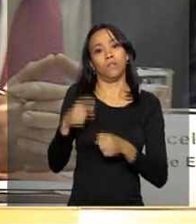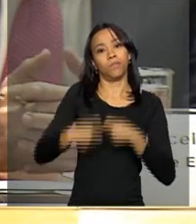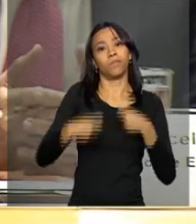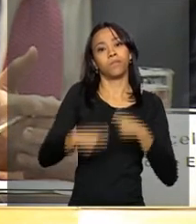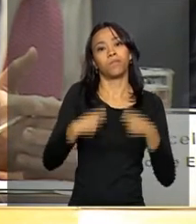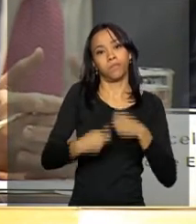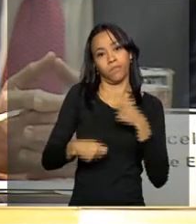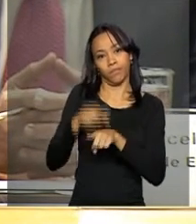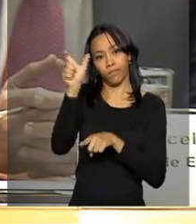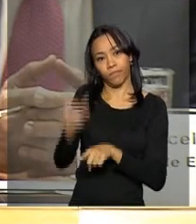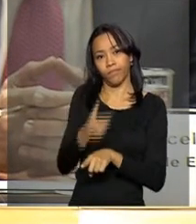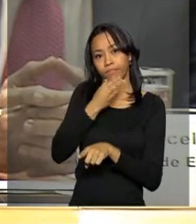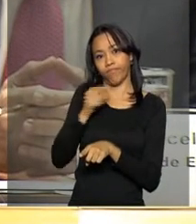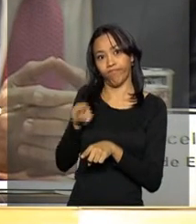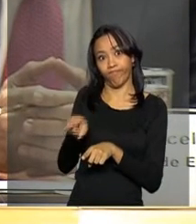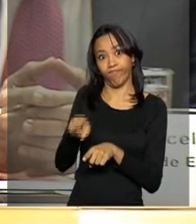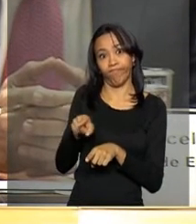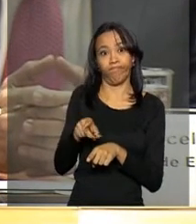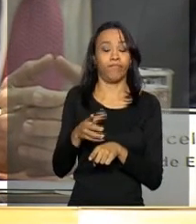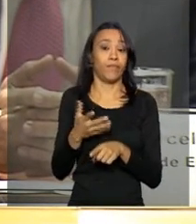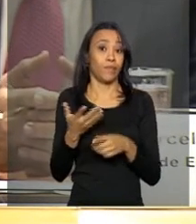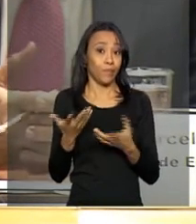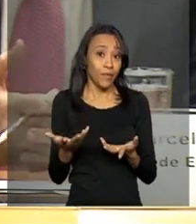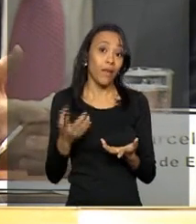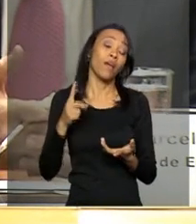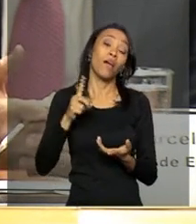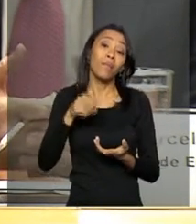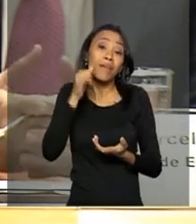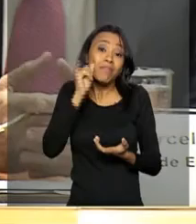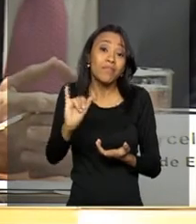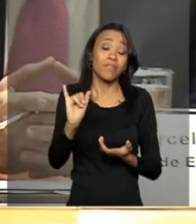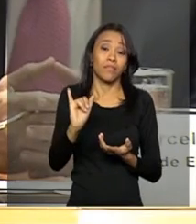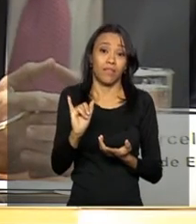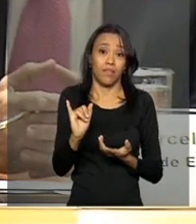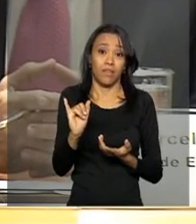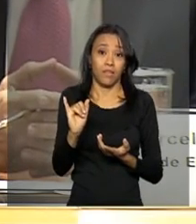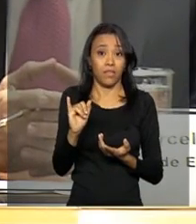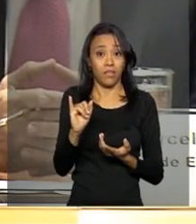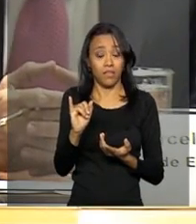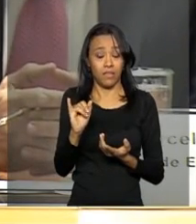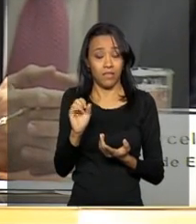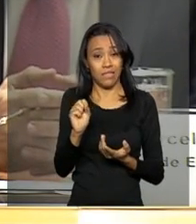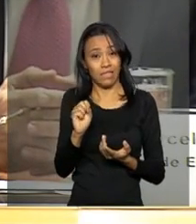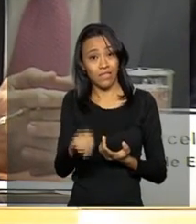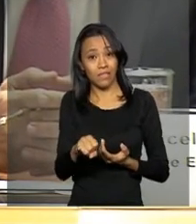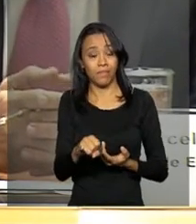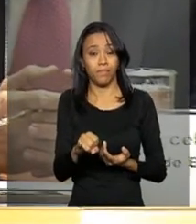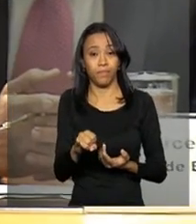é prudente devido a se chegar